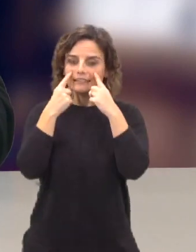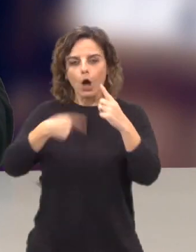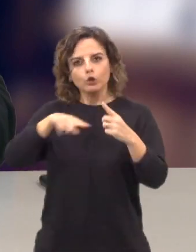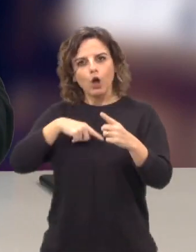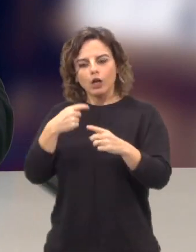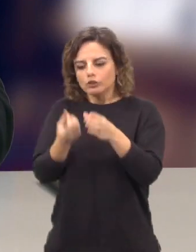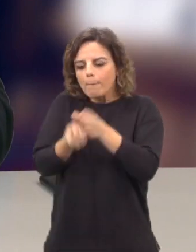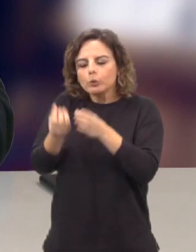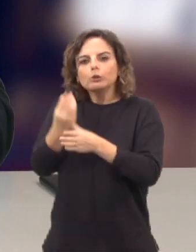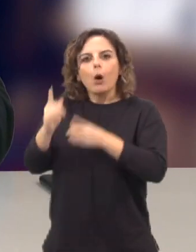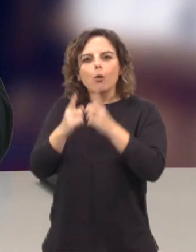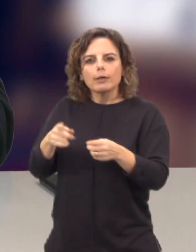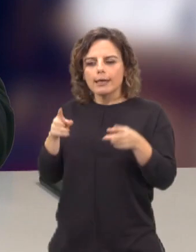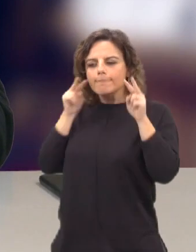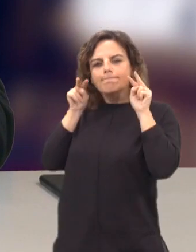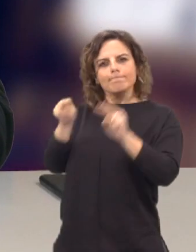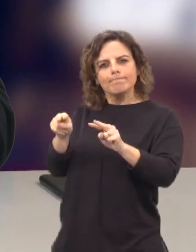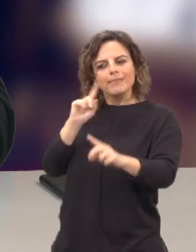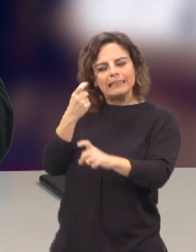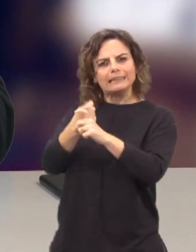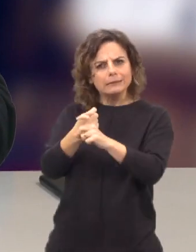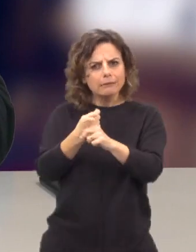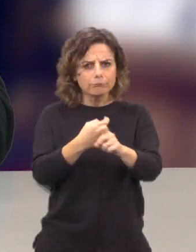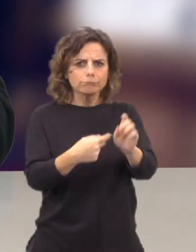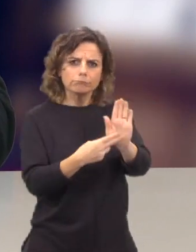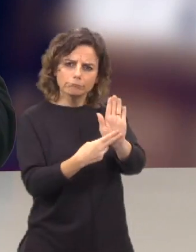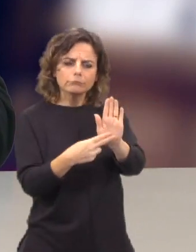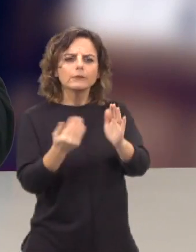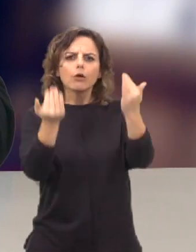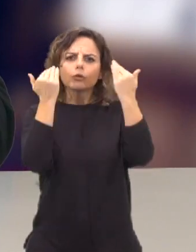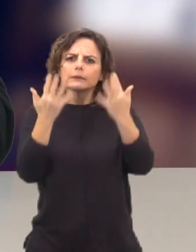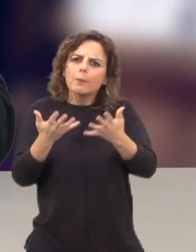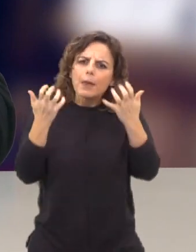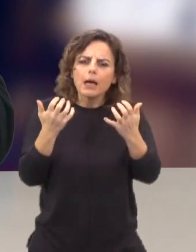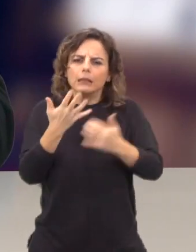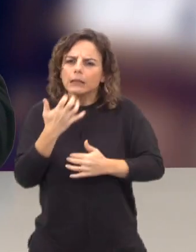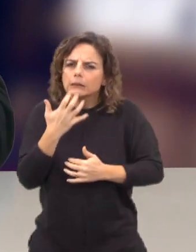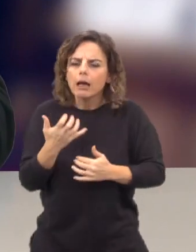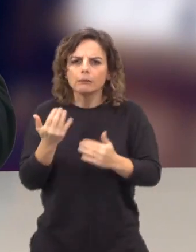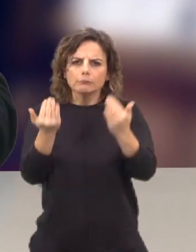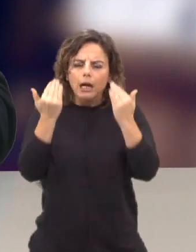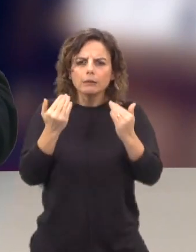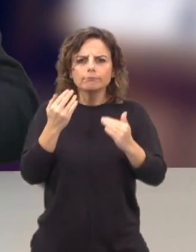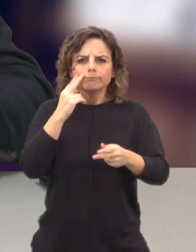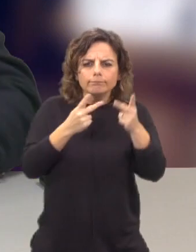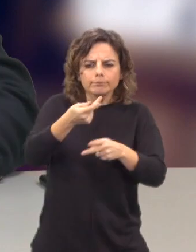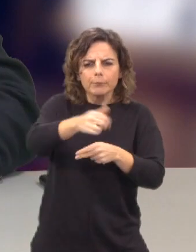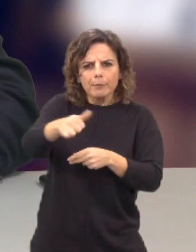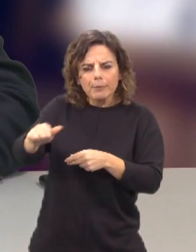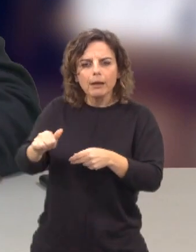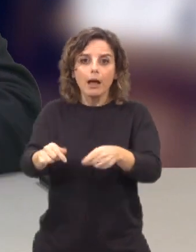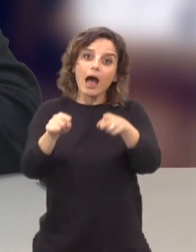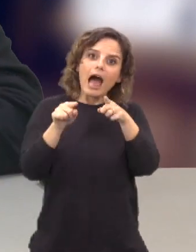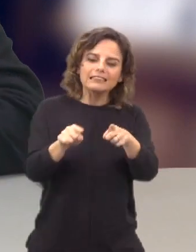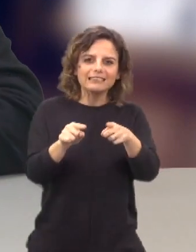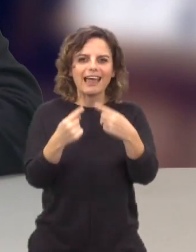têm todo o direito de serem exigentes, de querer informação que seja rigorosa, que seja verificada. Isso só,